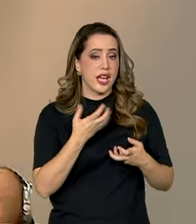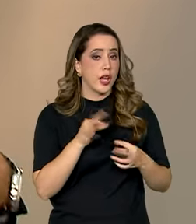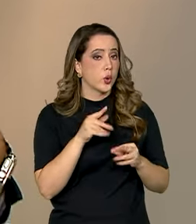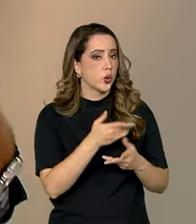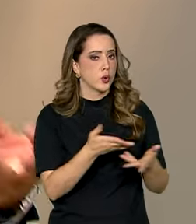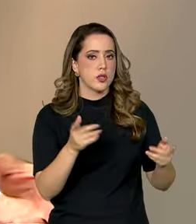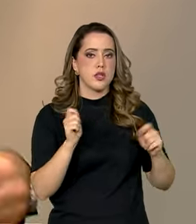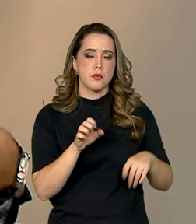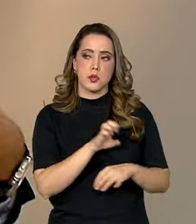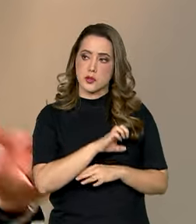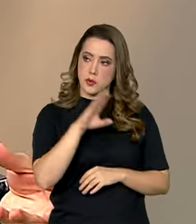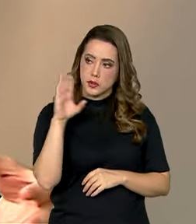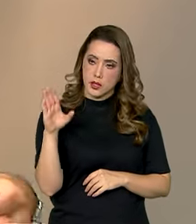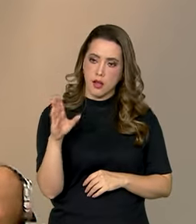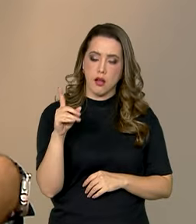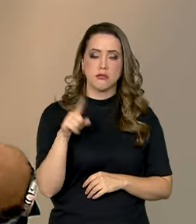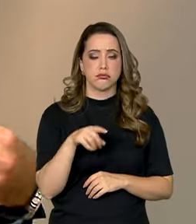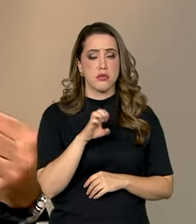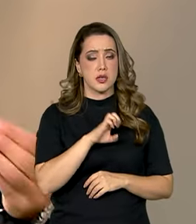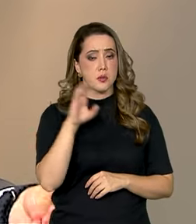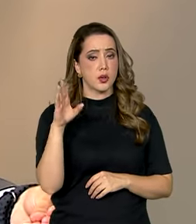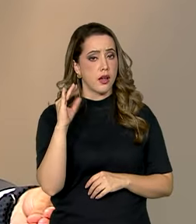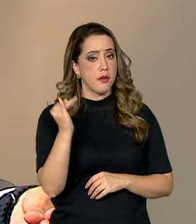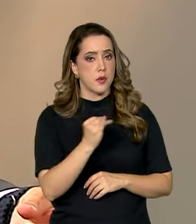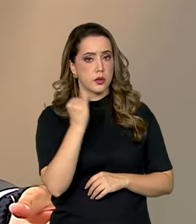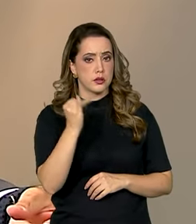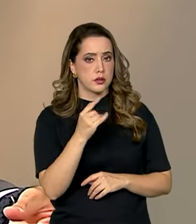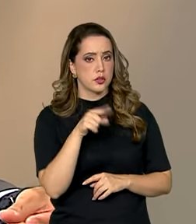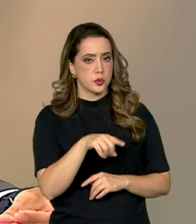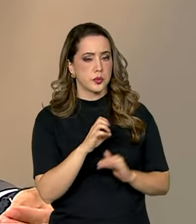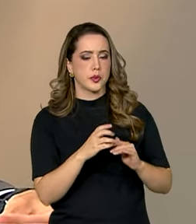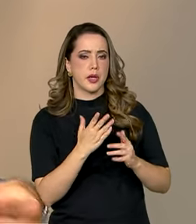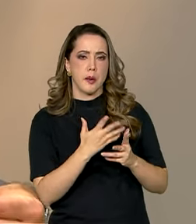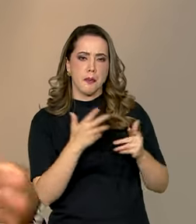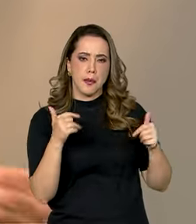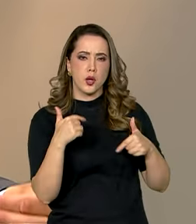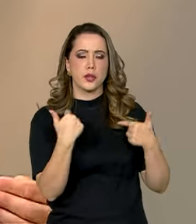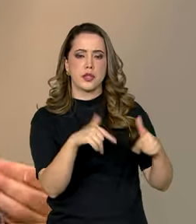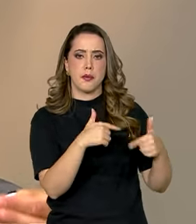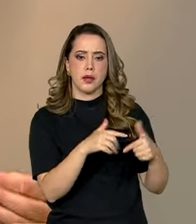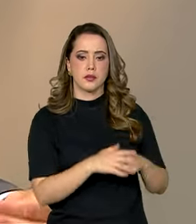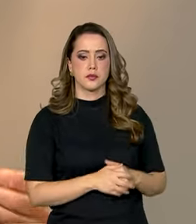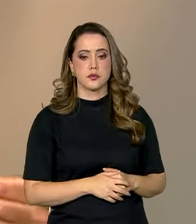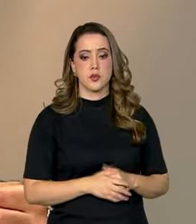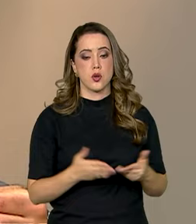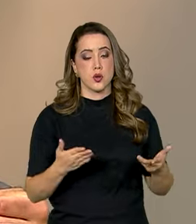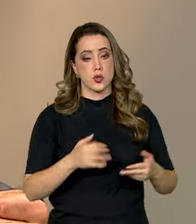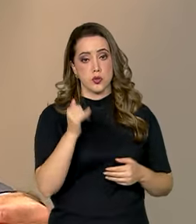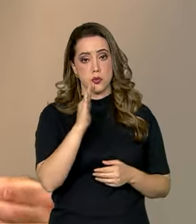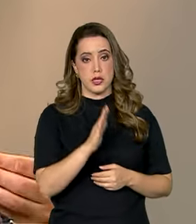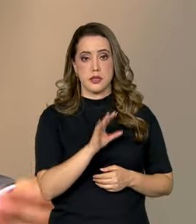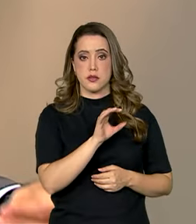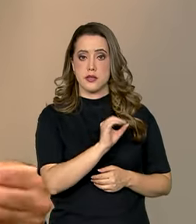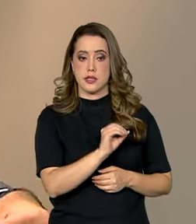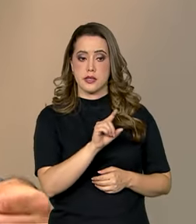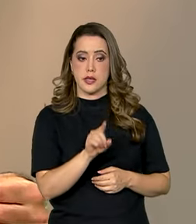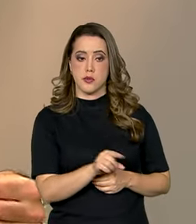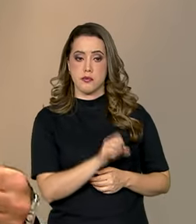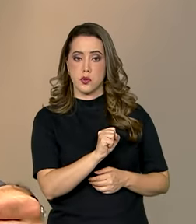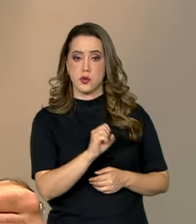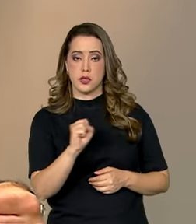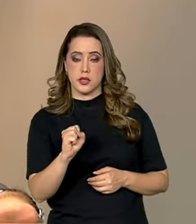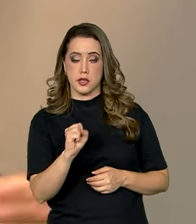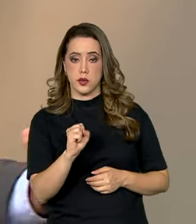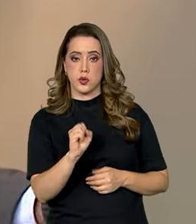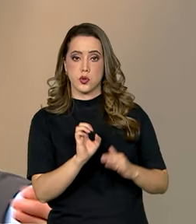ganhar escala, exportar. Empresas exportadoras são empresas que empregam melhor. Por exemplo, o Brasil tem 0,88% de empresas